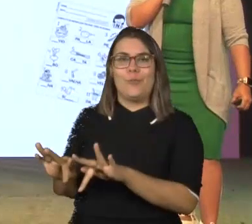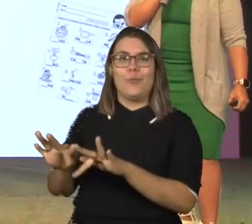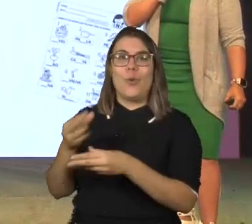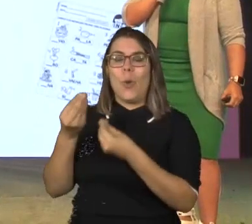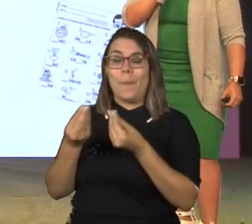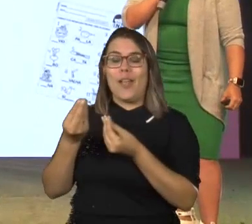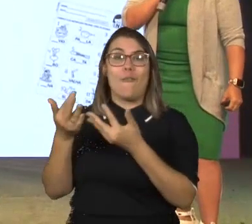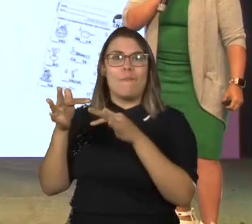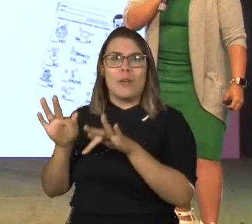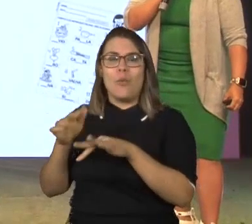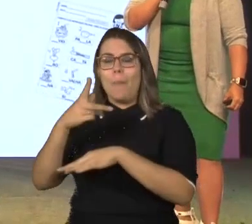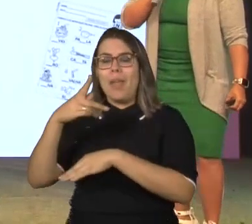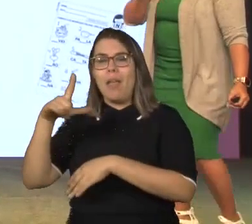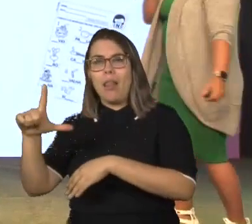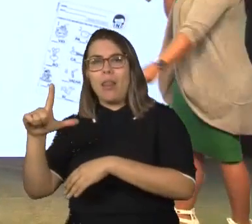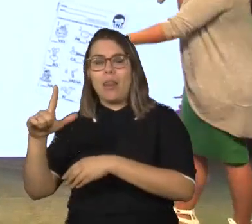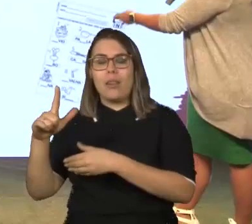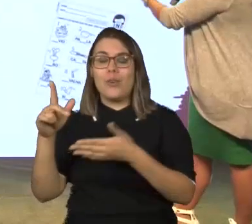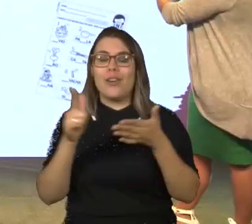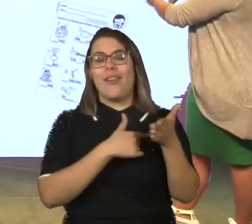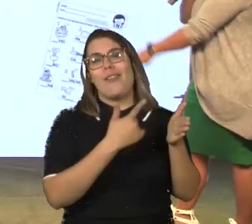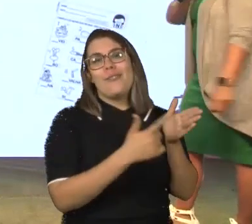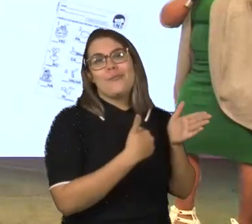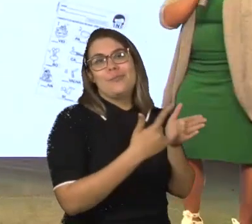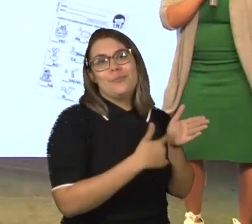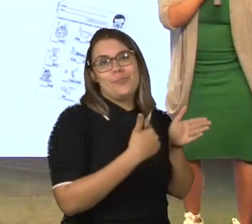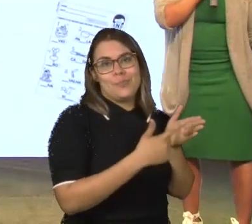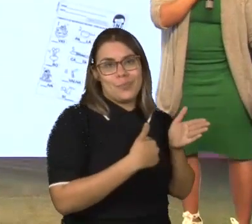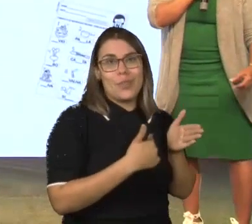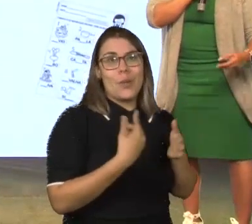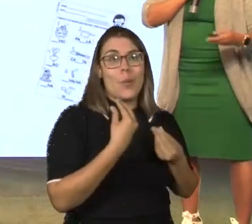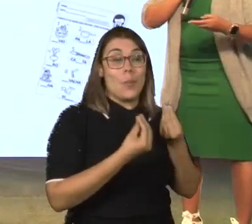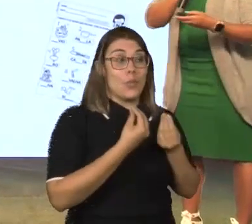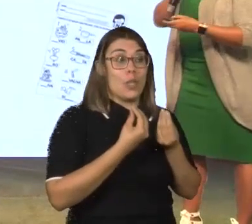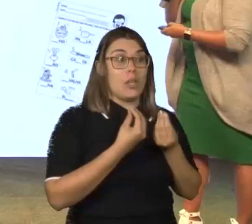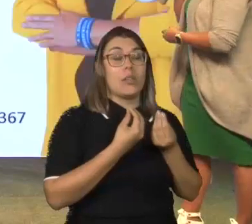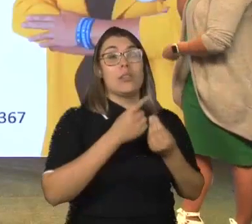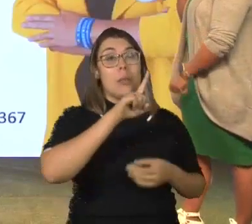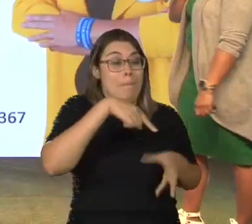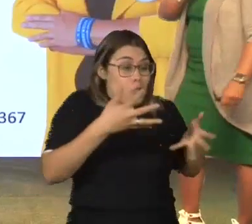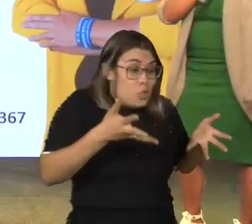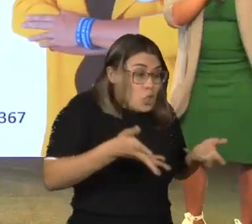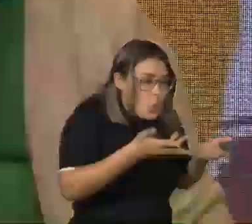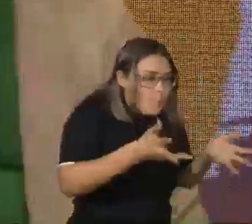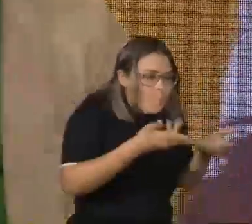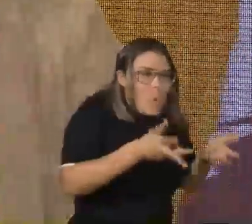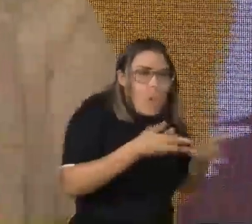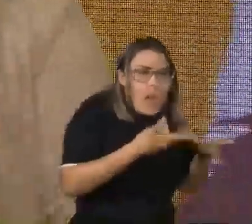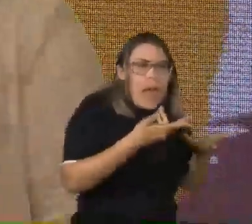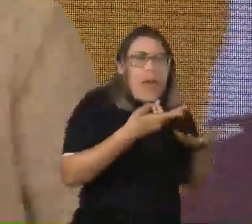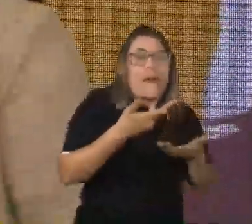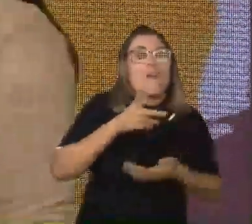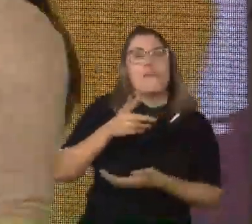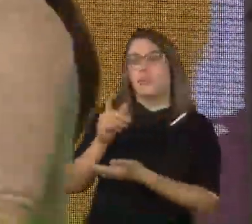didático, ele entra como? Como um produto final. E o que eu deixo de mensagem